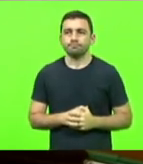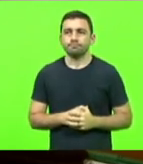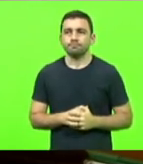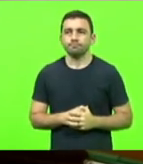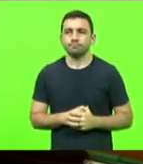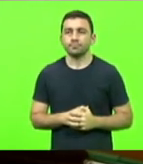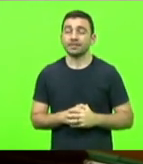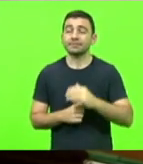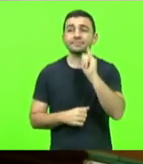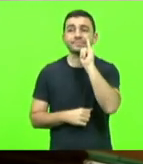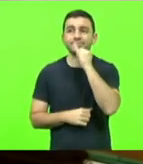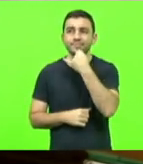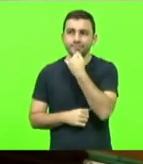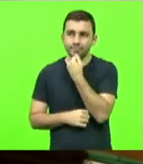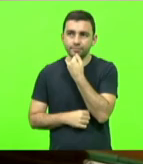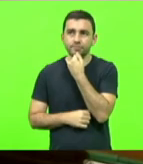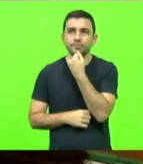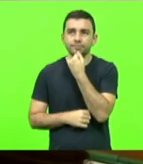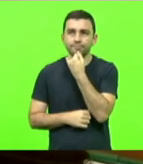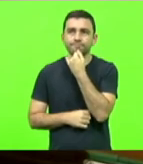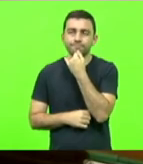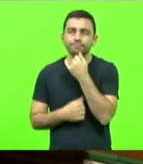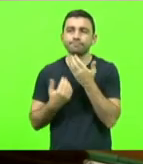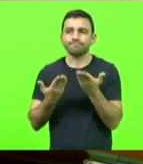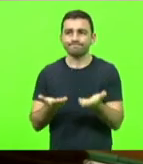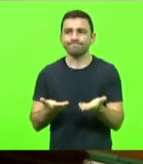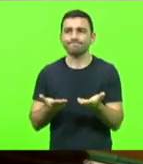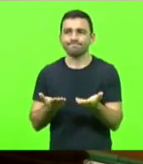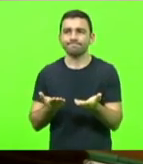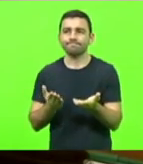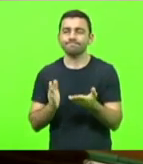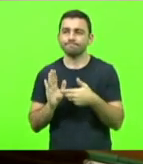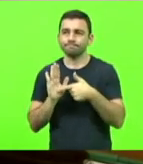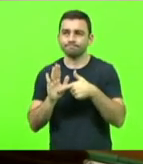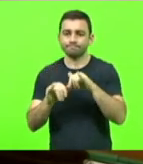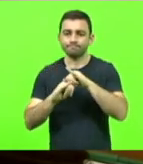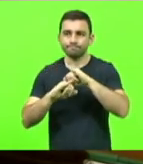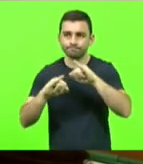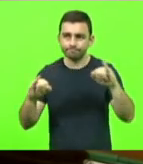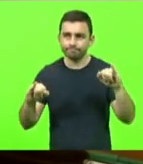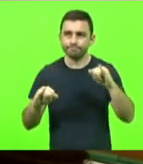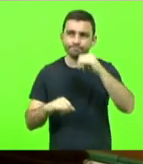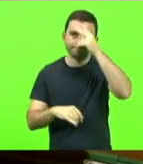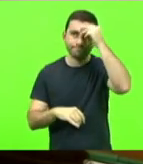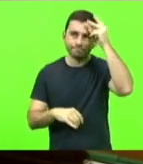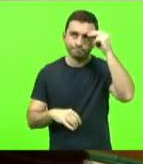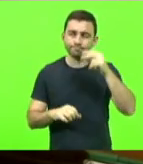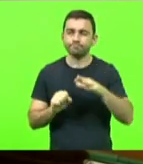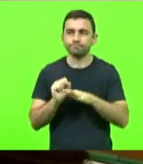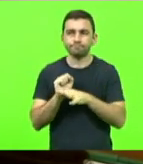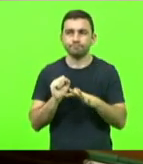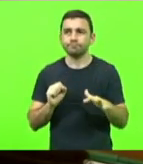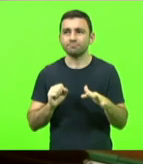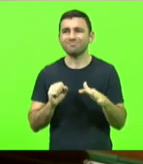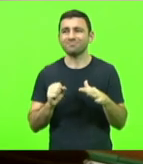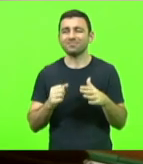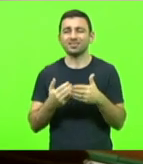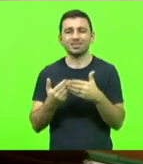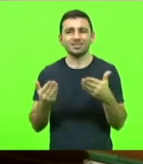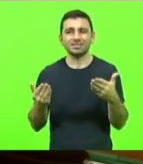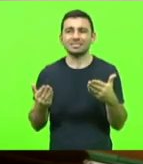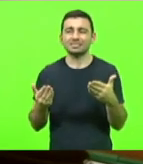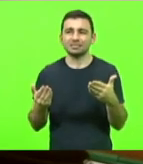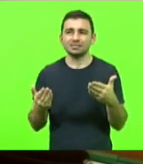Infelizmente, a medida anunciada pela Prefeitura de São José se torna para nós